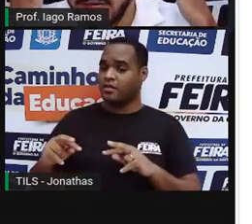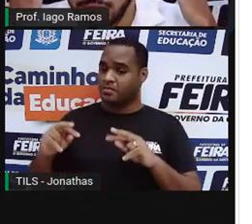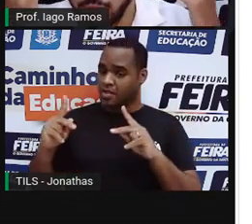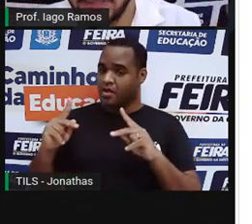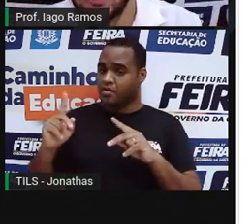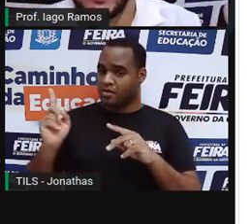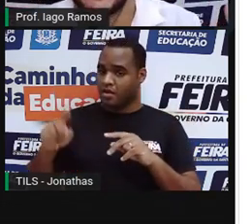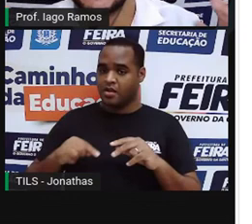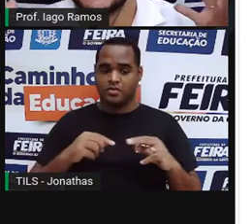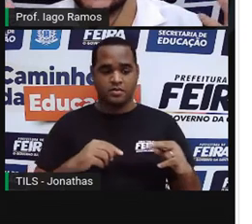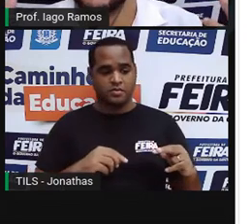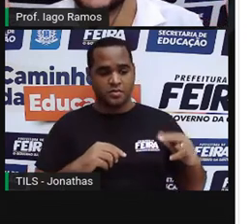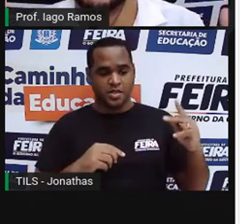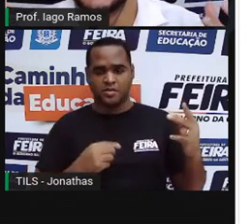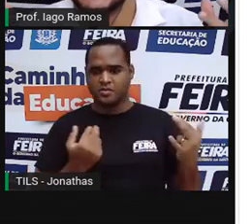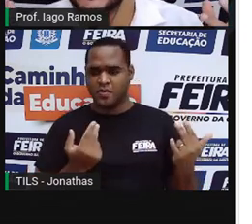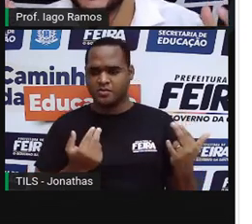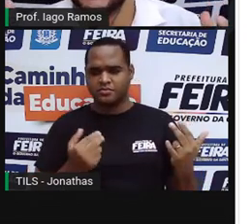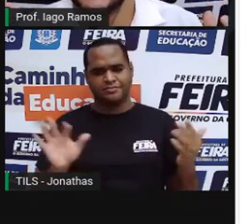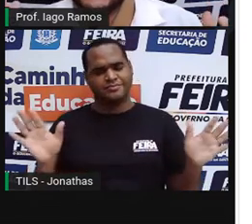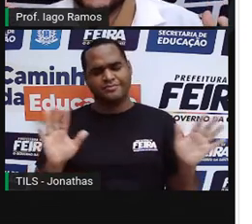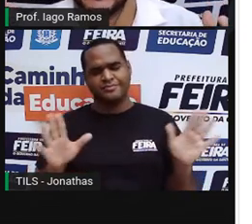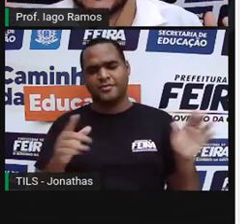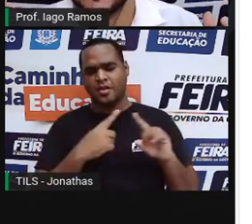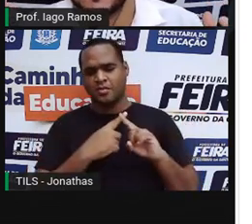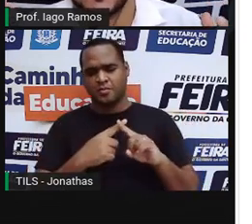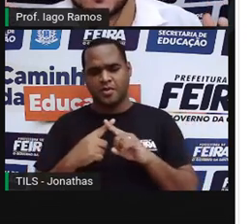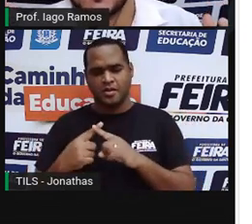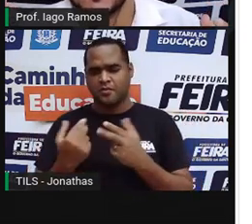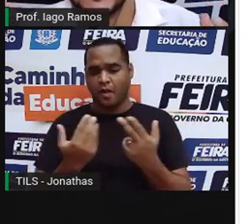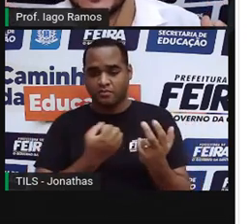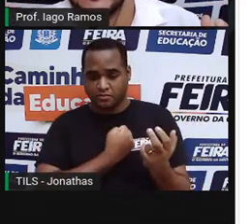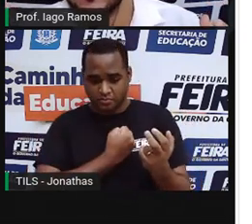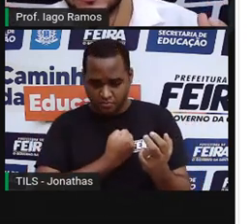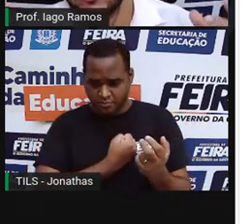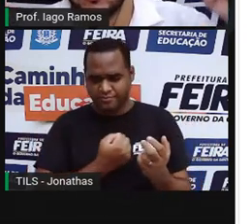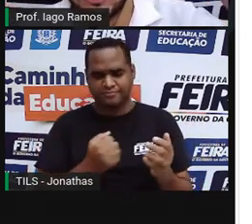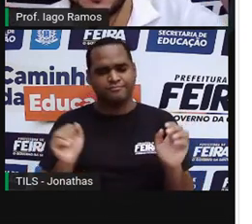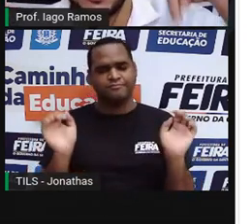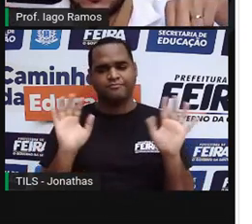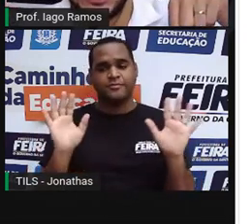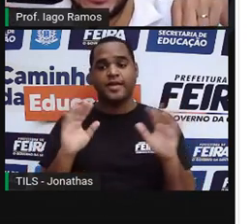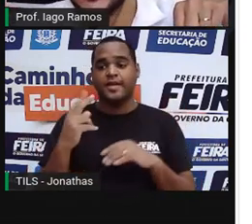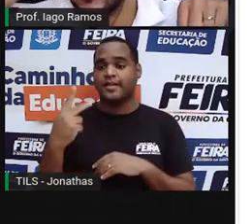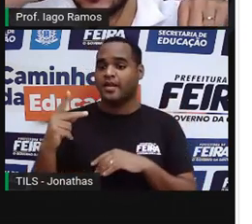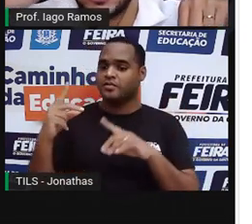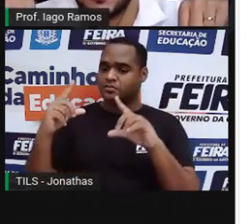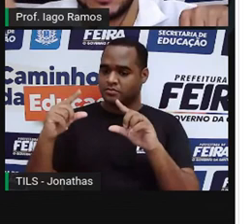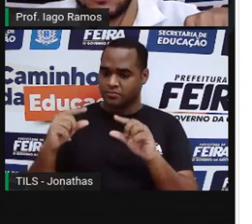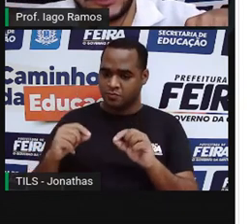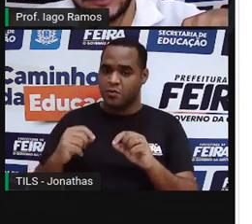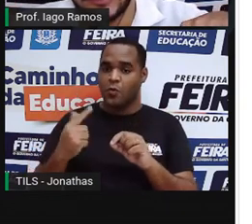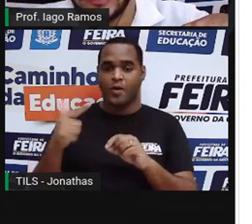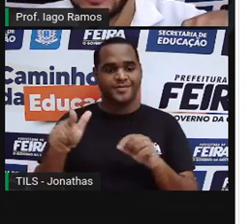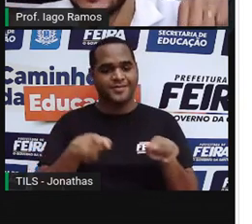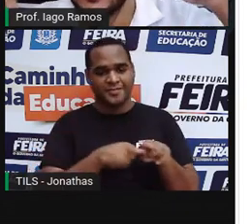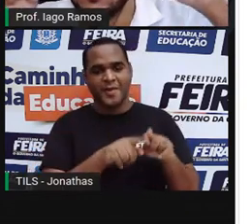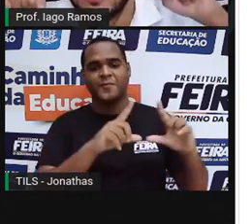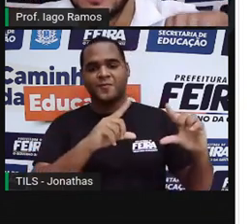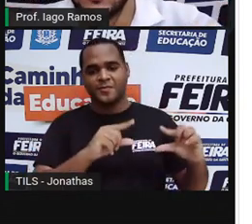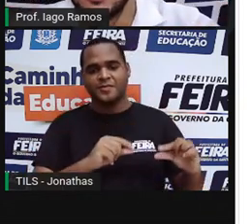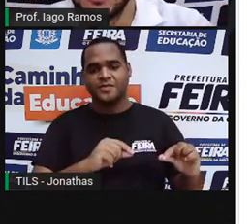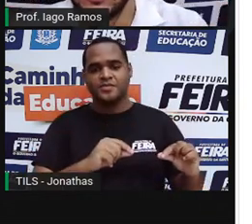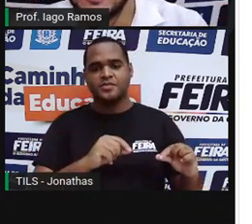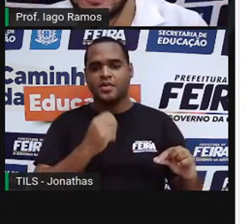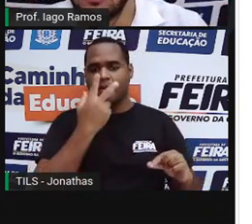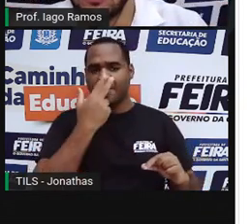não vai as duas aumentar sendo multiplicadas pelo mesmo número. Quando uma diminuir e a outra diminuir, não